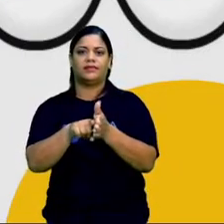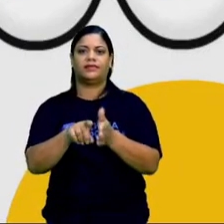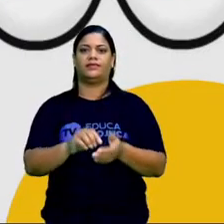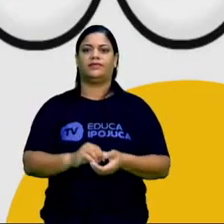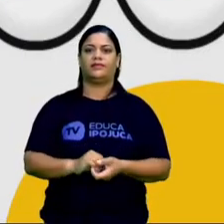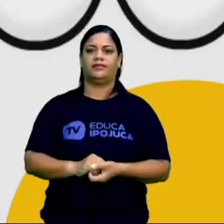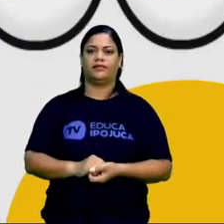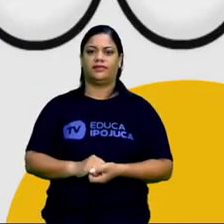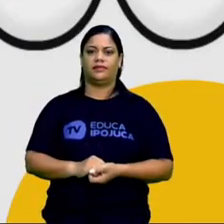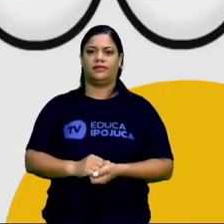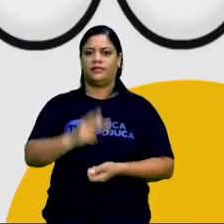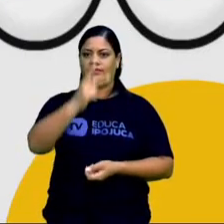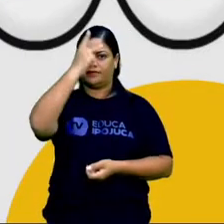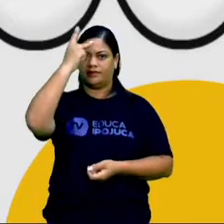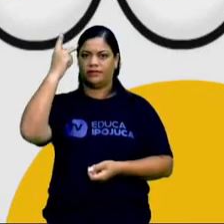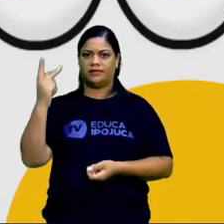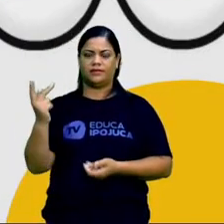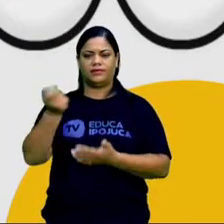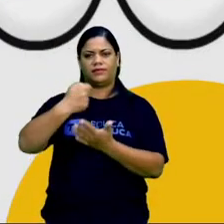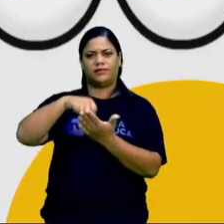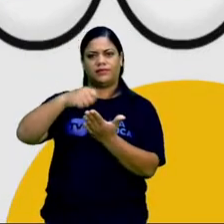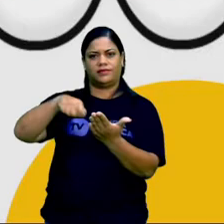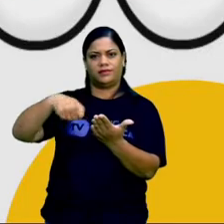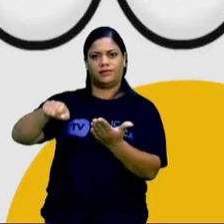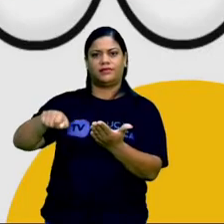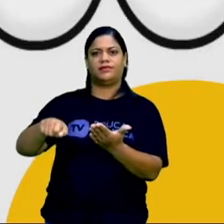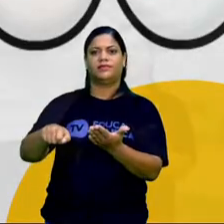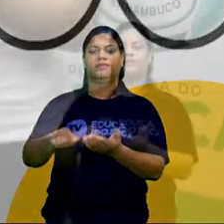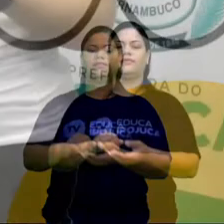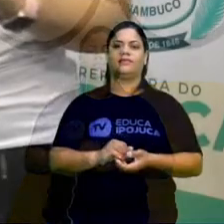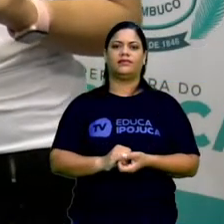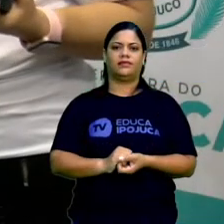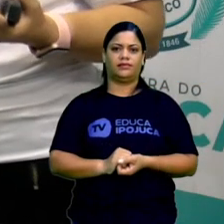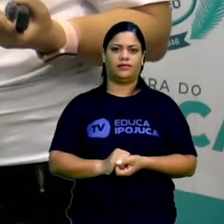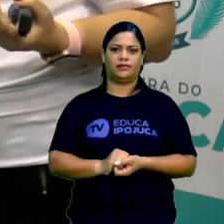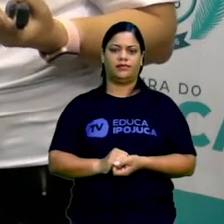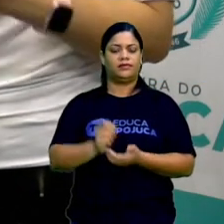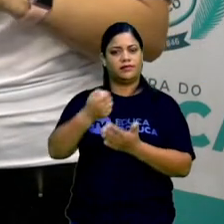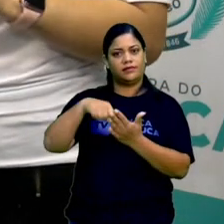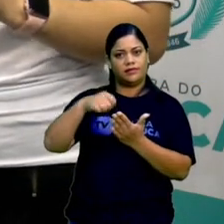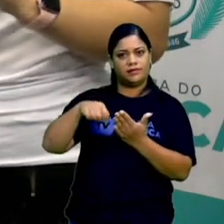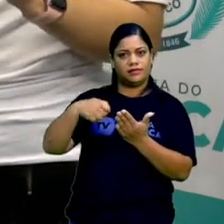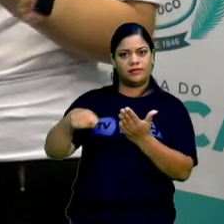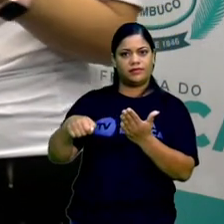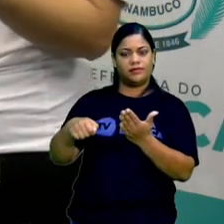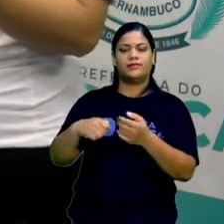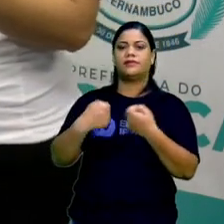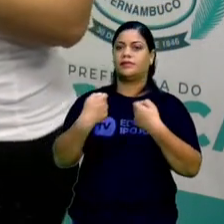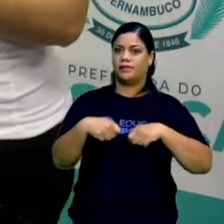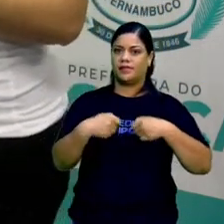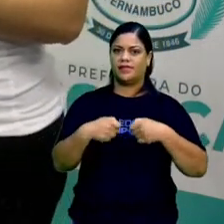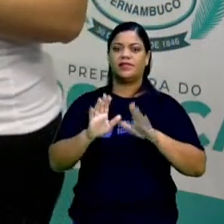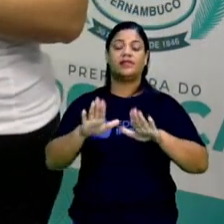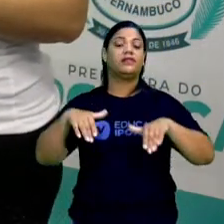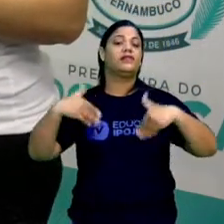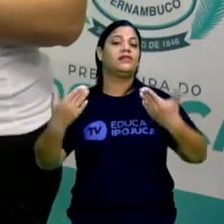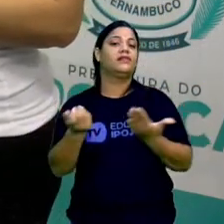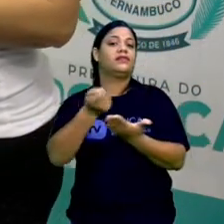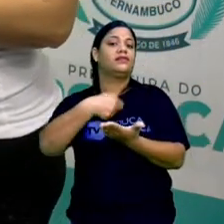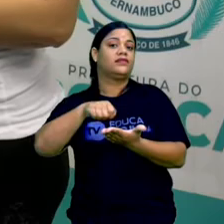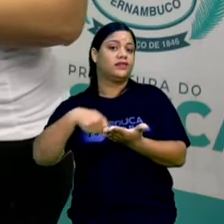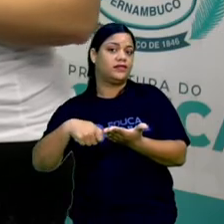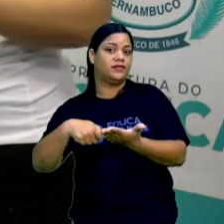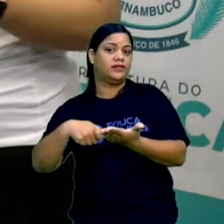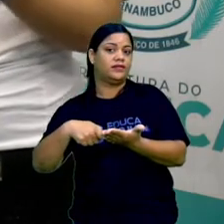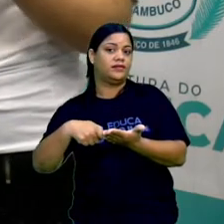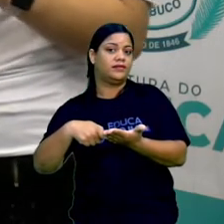Pesquise sobre a pessoa que assinou a matéria. Então, se a notícia está assinada, então a notícia precisa. Quem foi que escreveu aquele fato